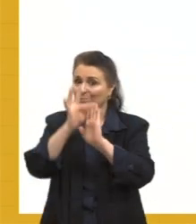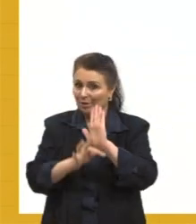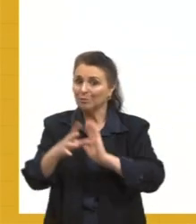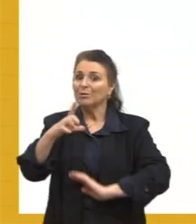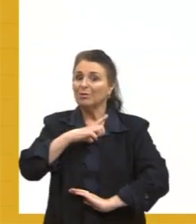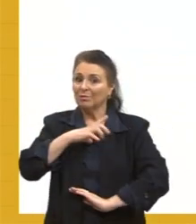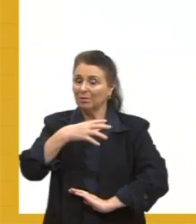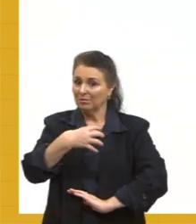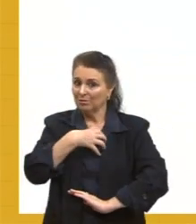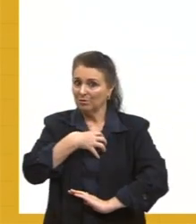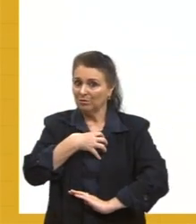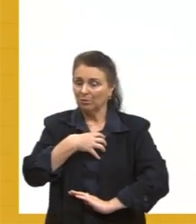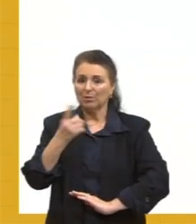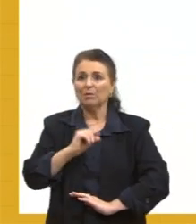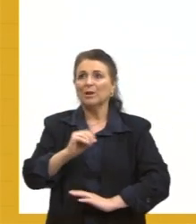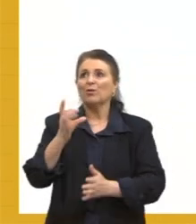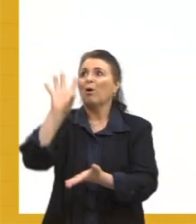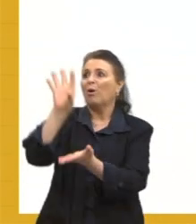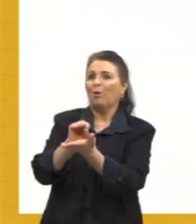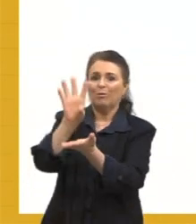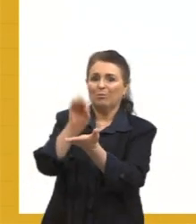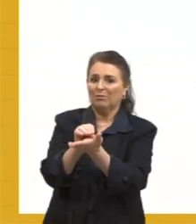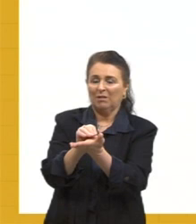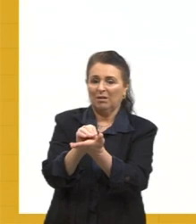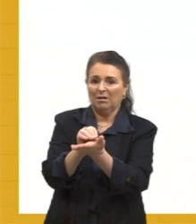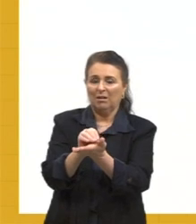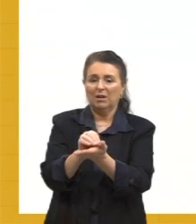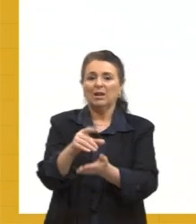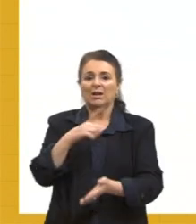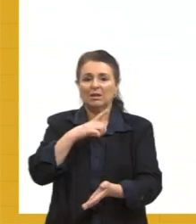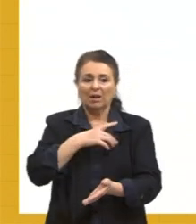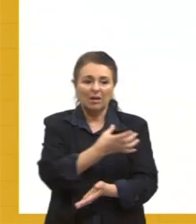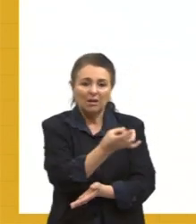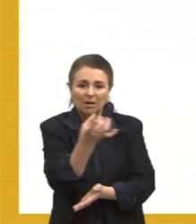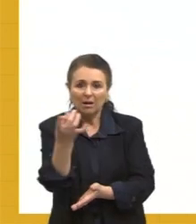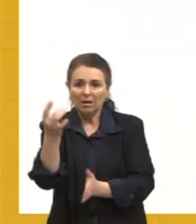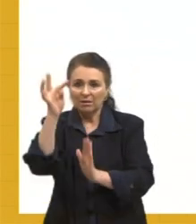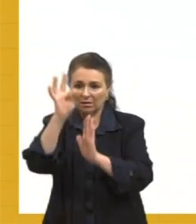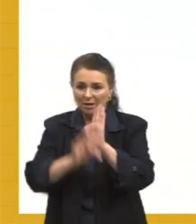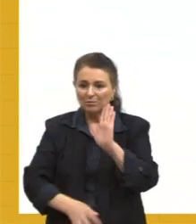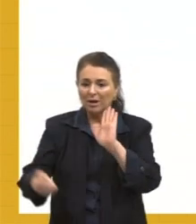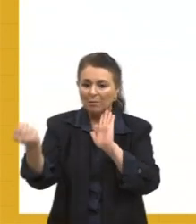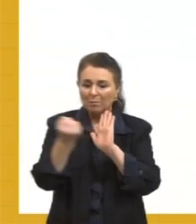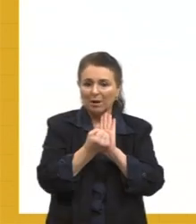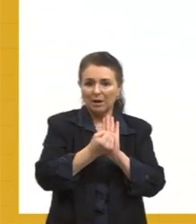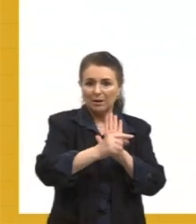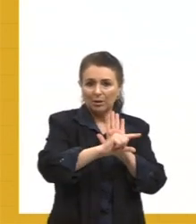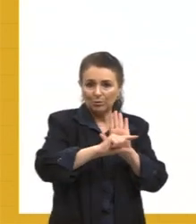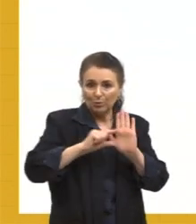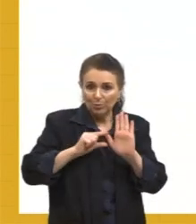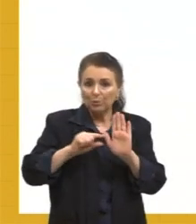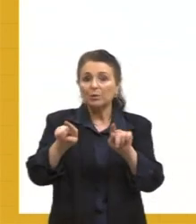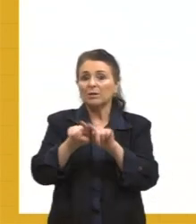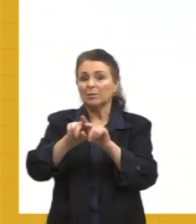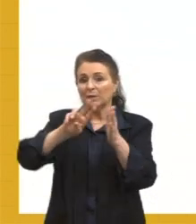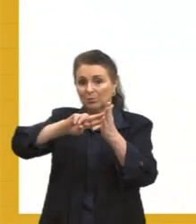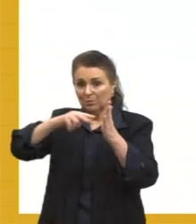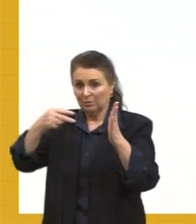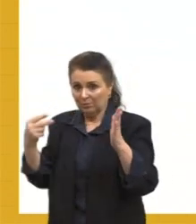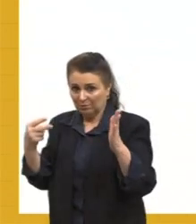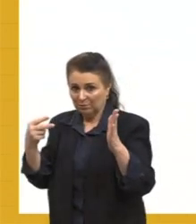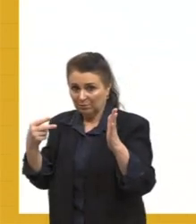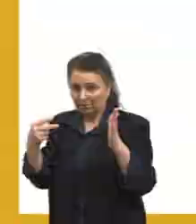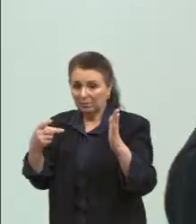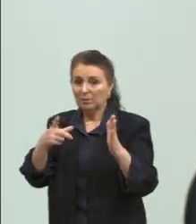é um ato de recriação, porque estão presentes em cada texto traduzido as marcas de autoria do próprio tradutor.